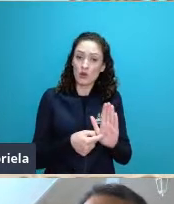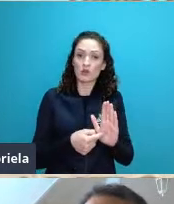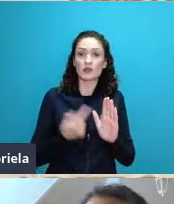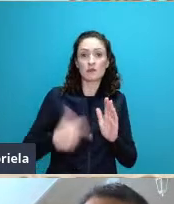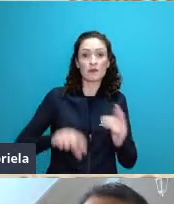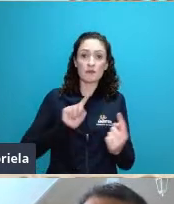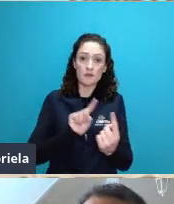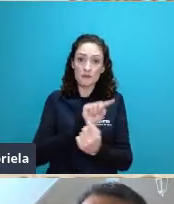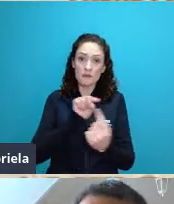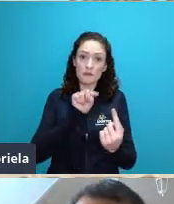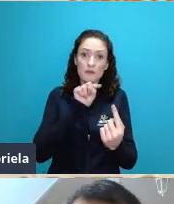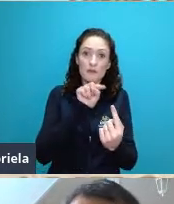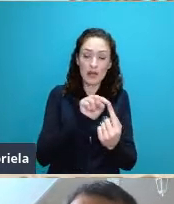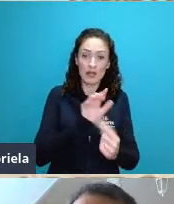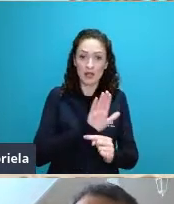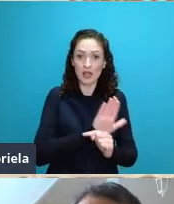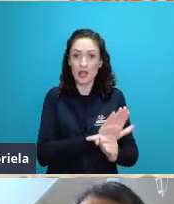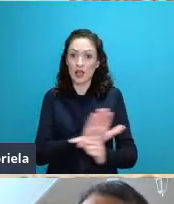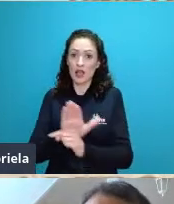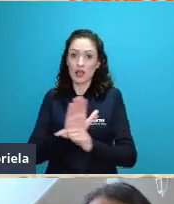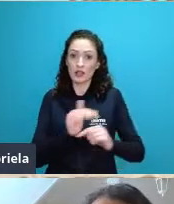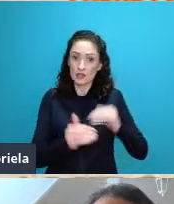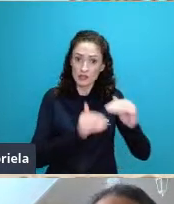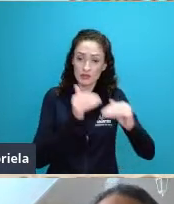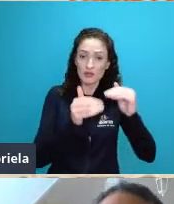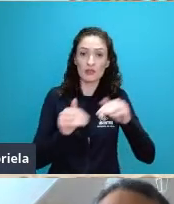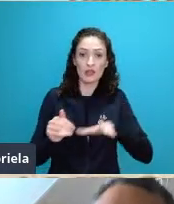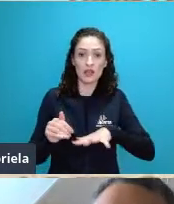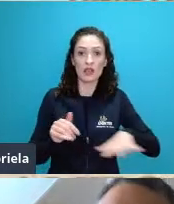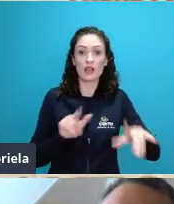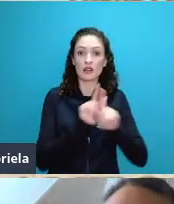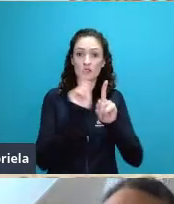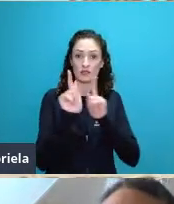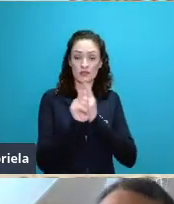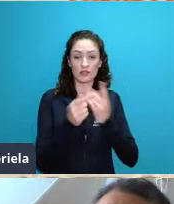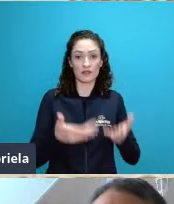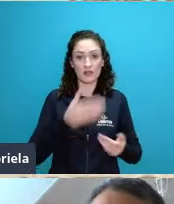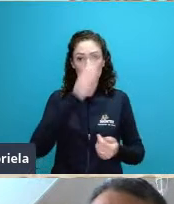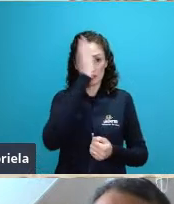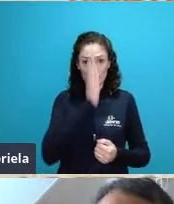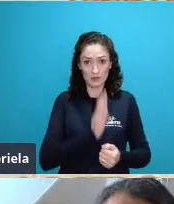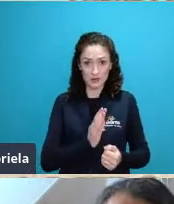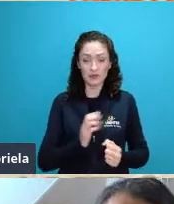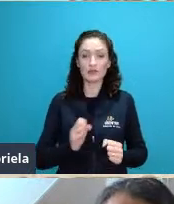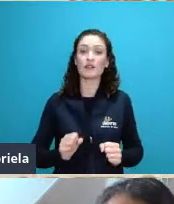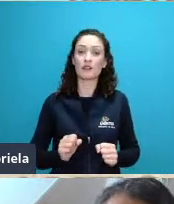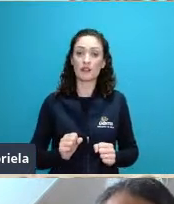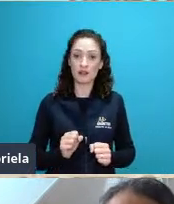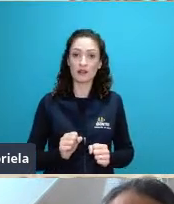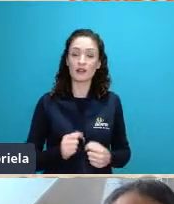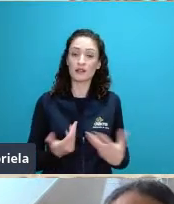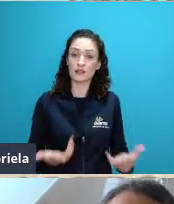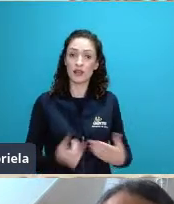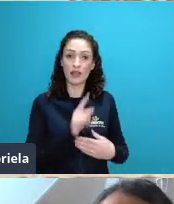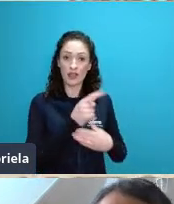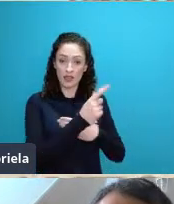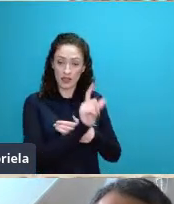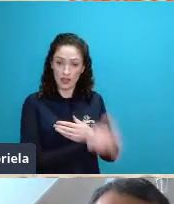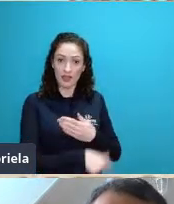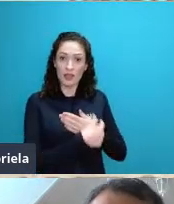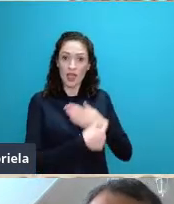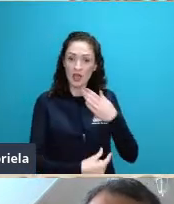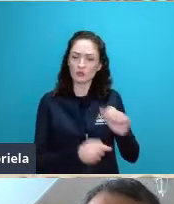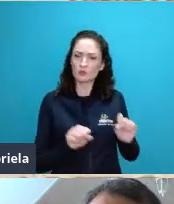serem desenvolvidas para o amadurecimento na geografia do Brasil então o o Cristofoletti ele se empenhou se